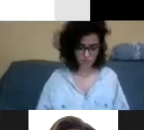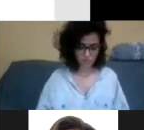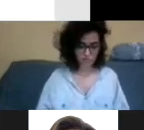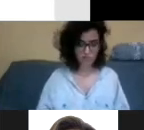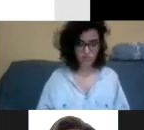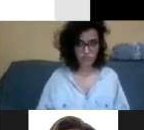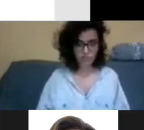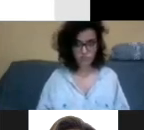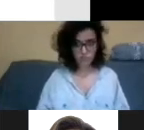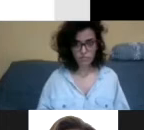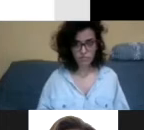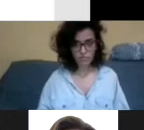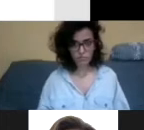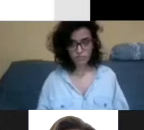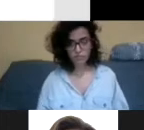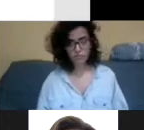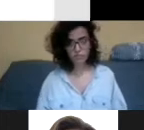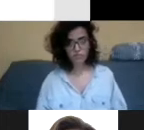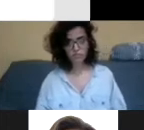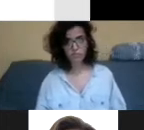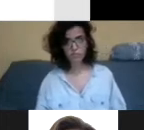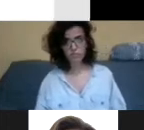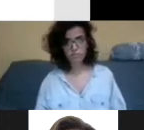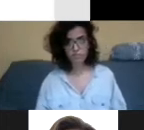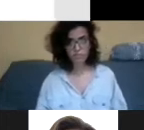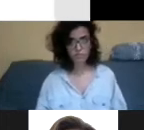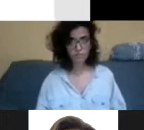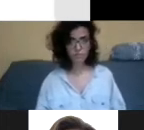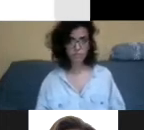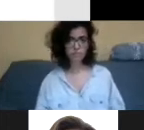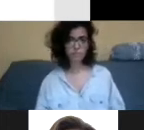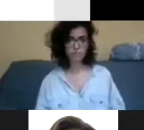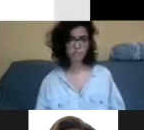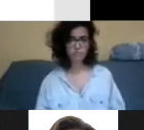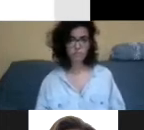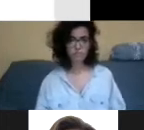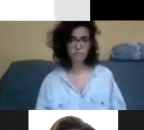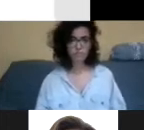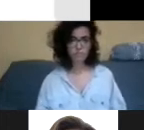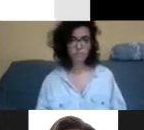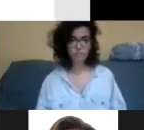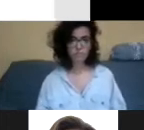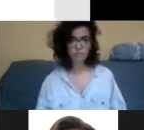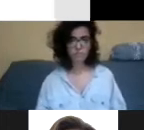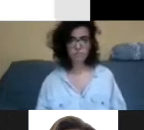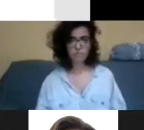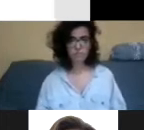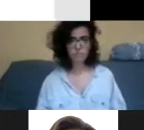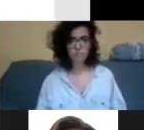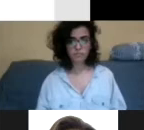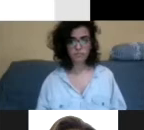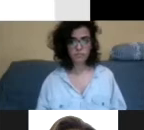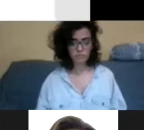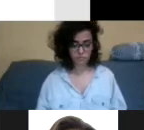depois você extrai qualquer ideia principal, eliminar tudo que é penduricalho que não interessa, criar uma estrutura